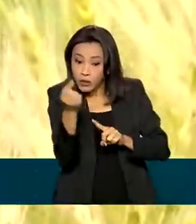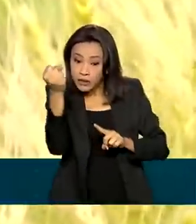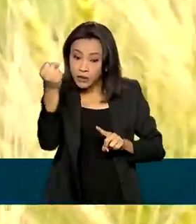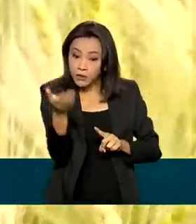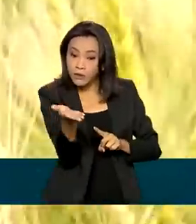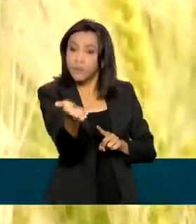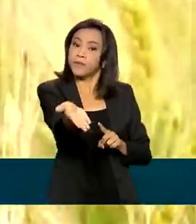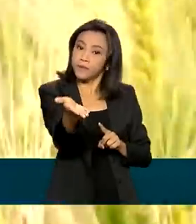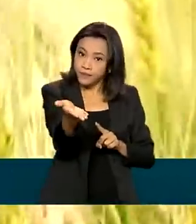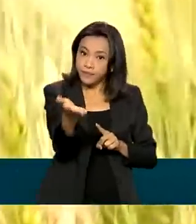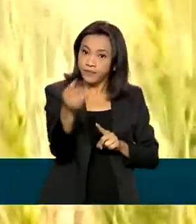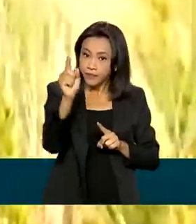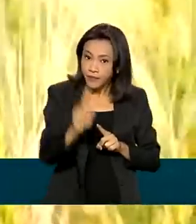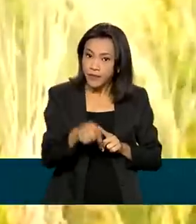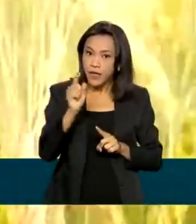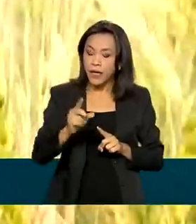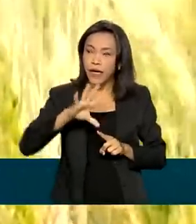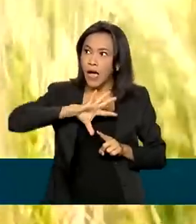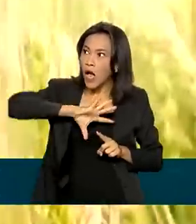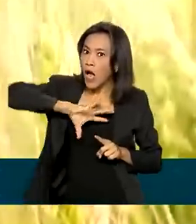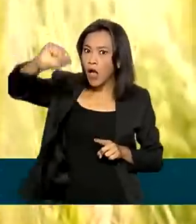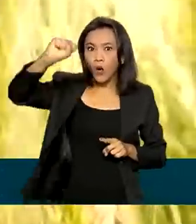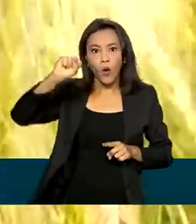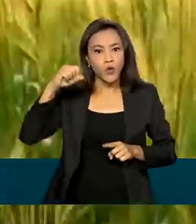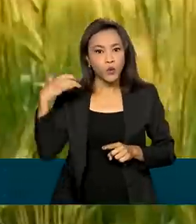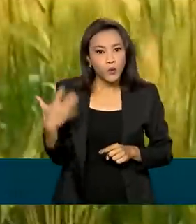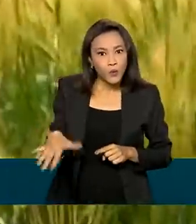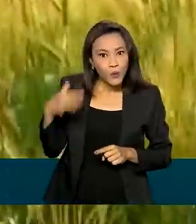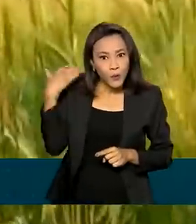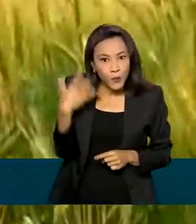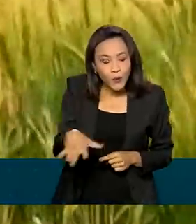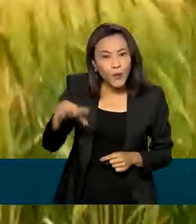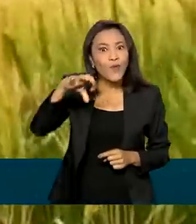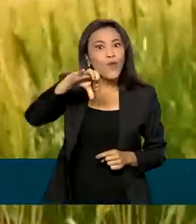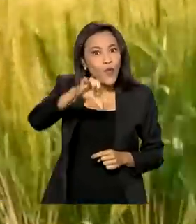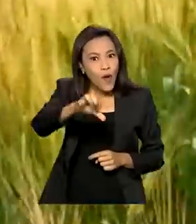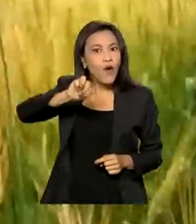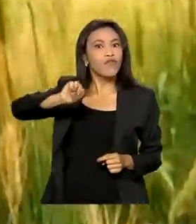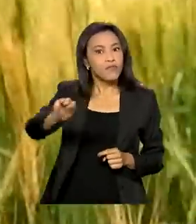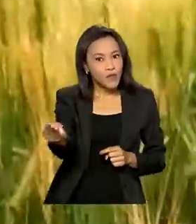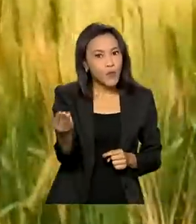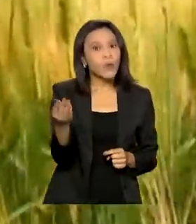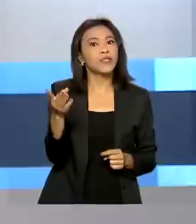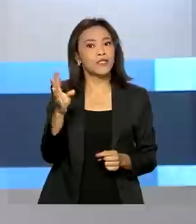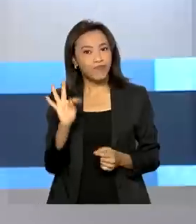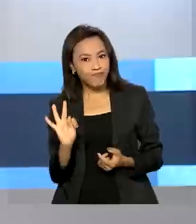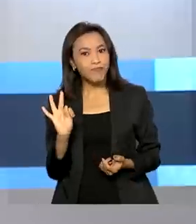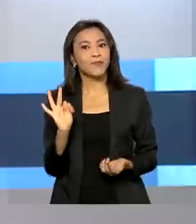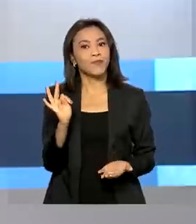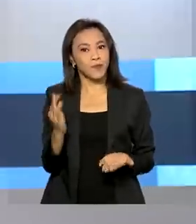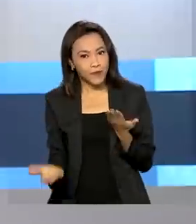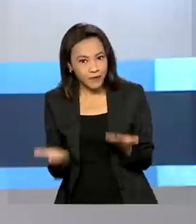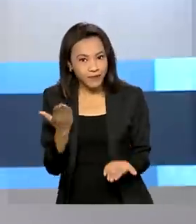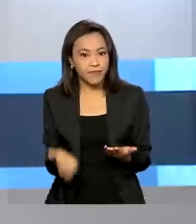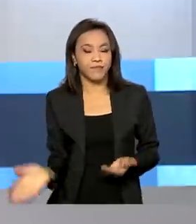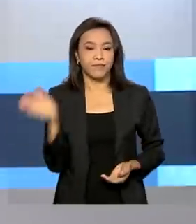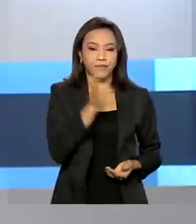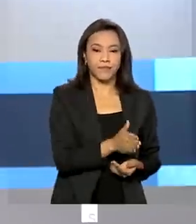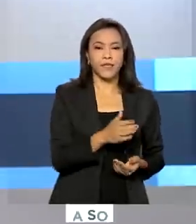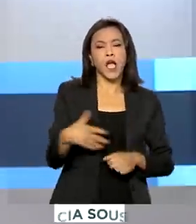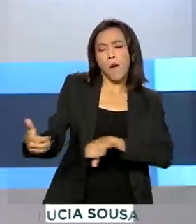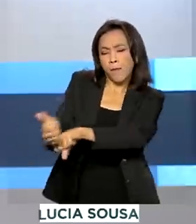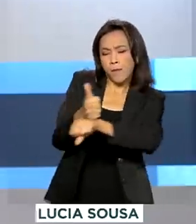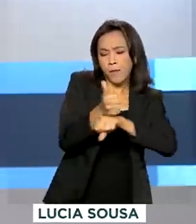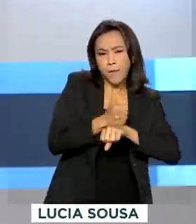previsão é de uma produção recorde de mais de 9 milhões de toneladas. Especialistas